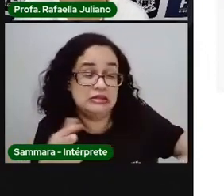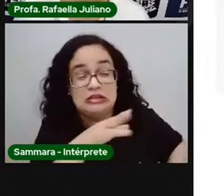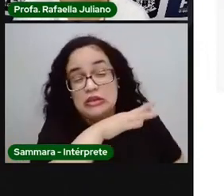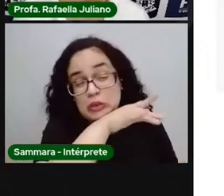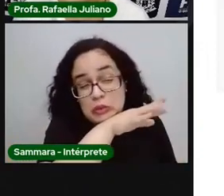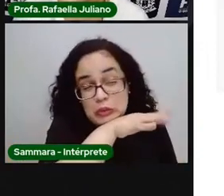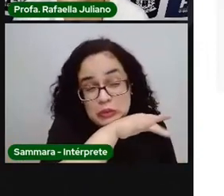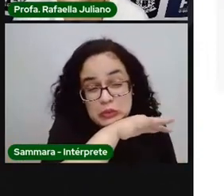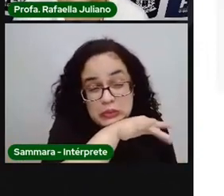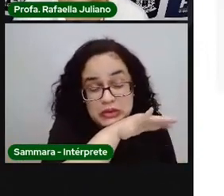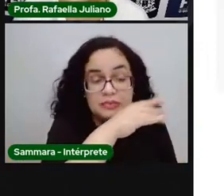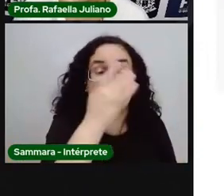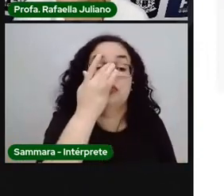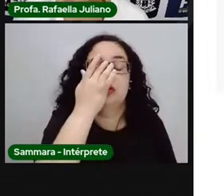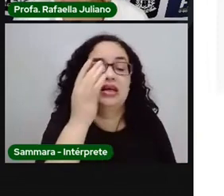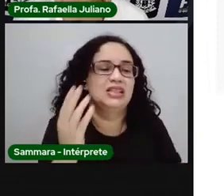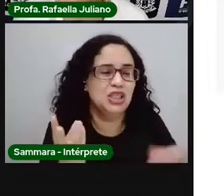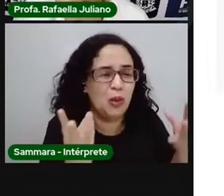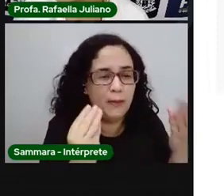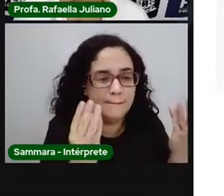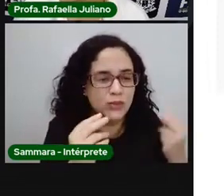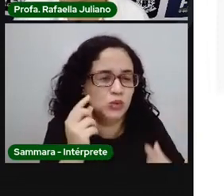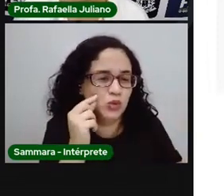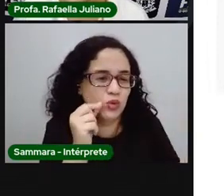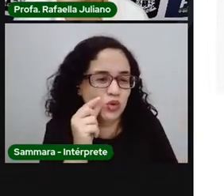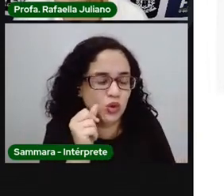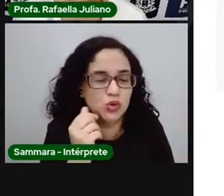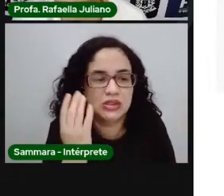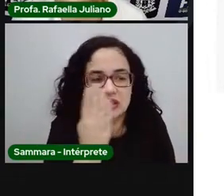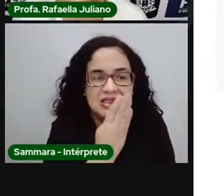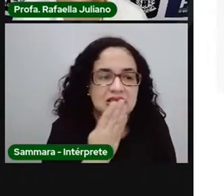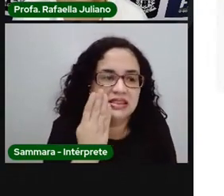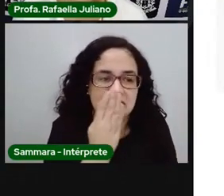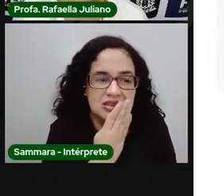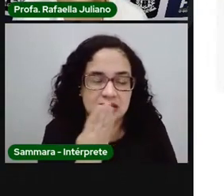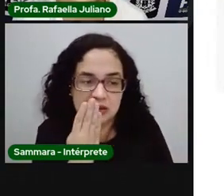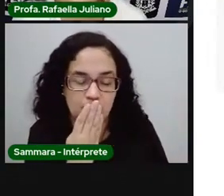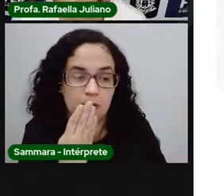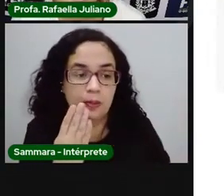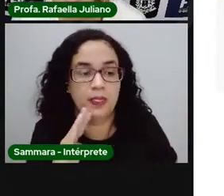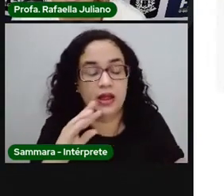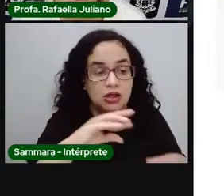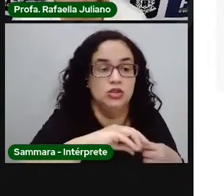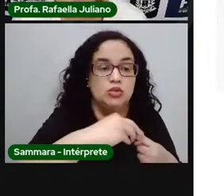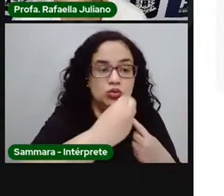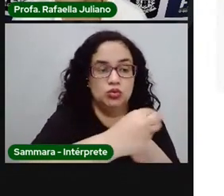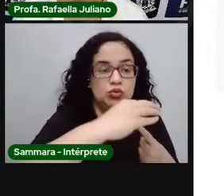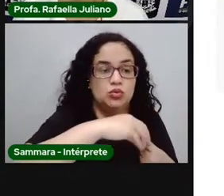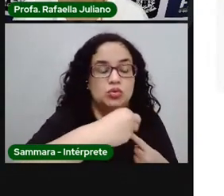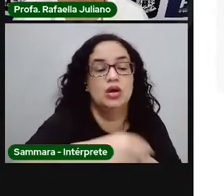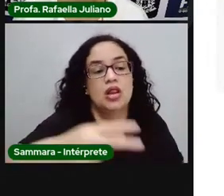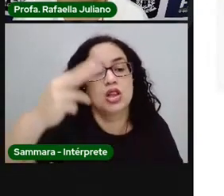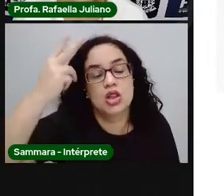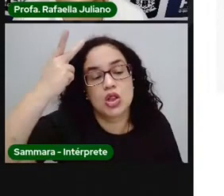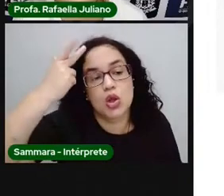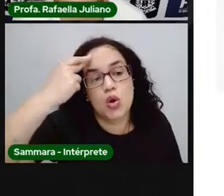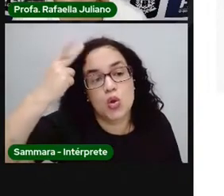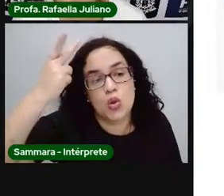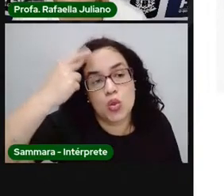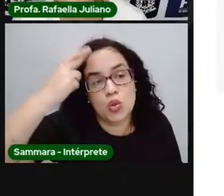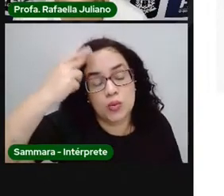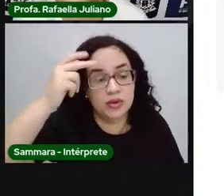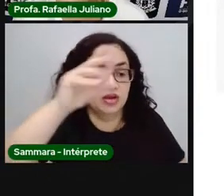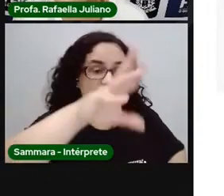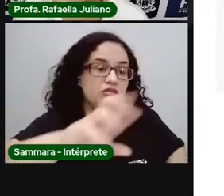organismo, em sódio, em açúcar. Quando a gente descasca, a gente está descascando um produto natural, um produto que vem da